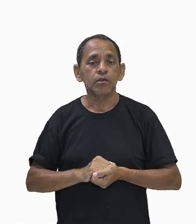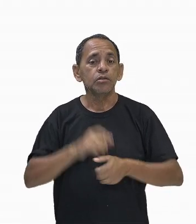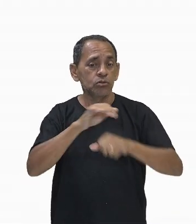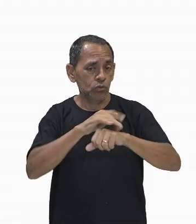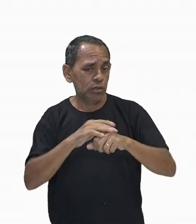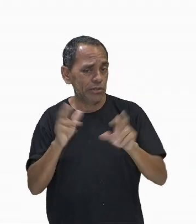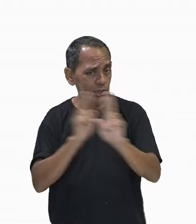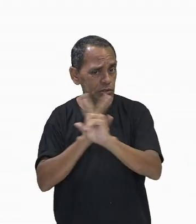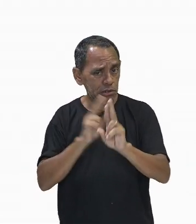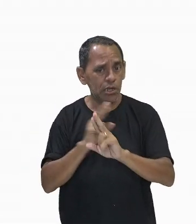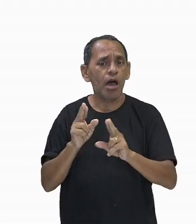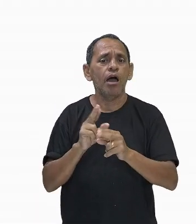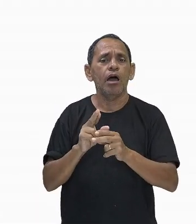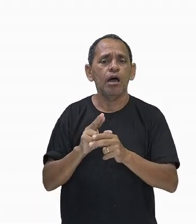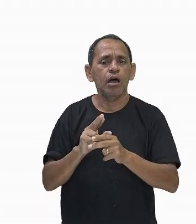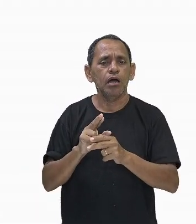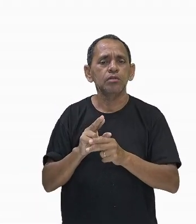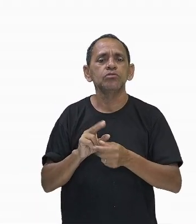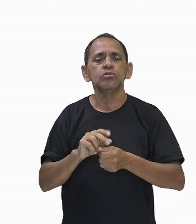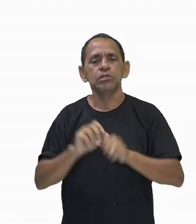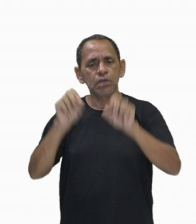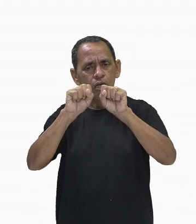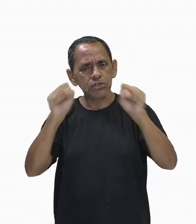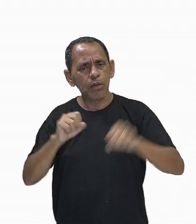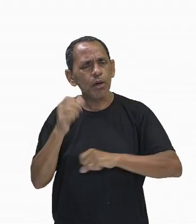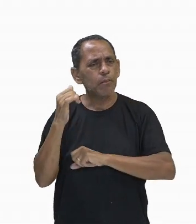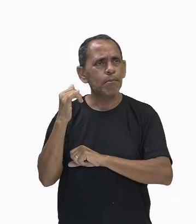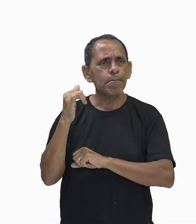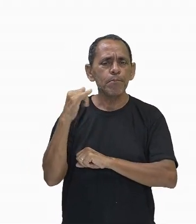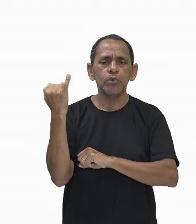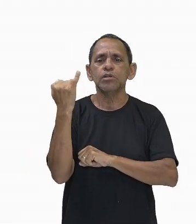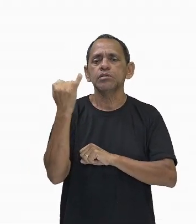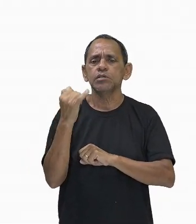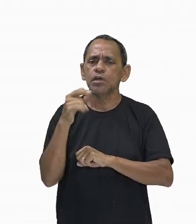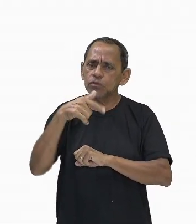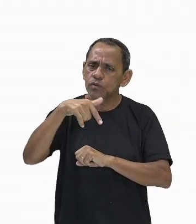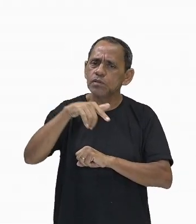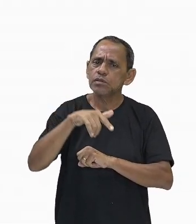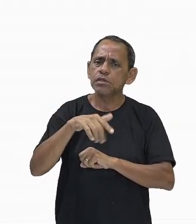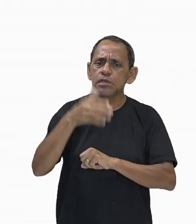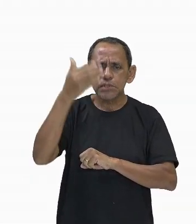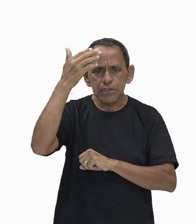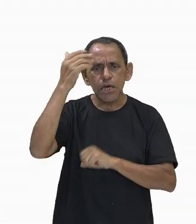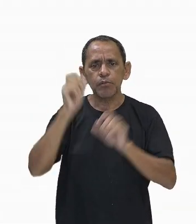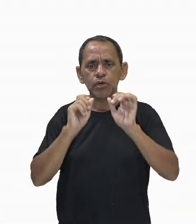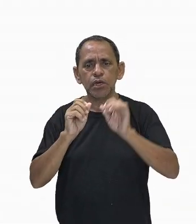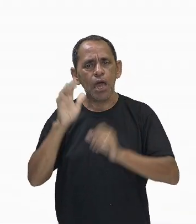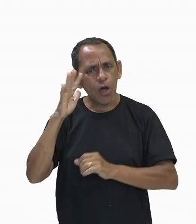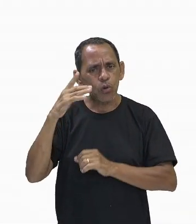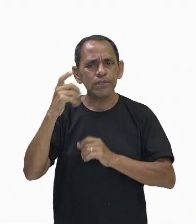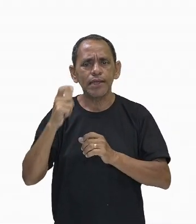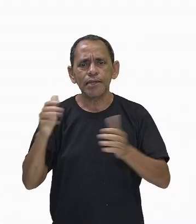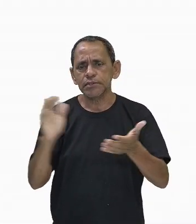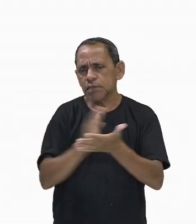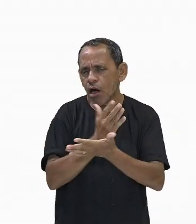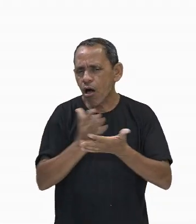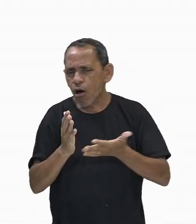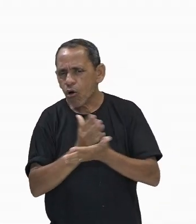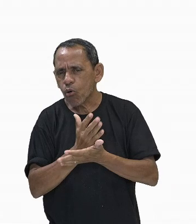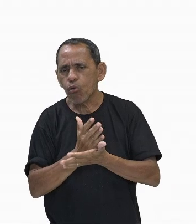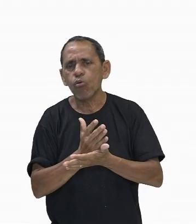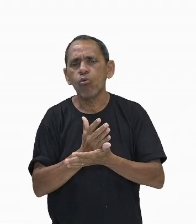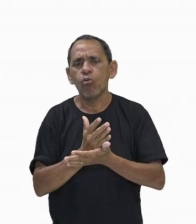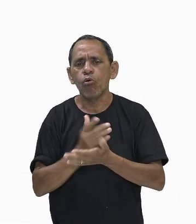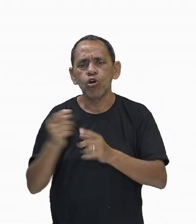sistema, é importante que vocês entendam que ocorrem algumas formas, alguns mecanismos de